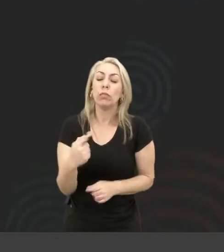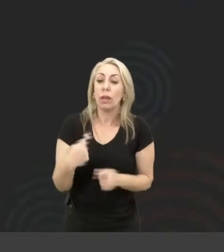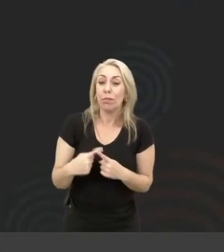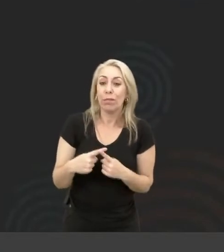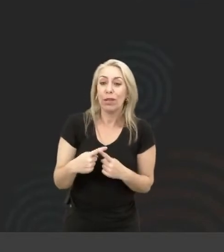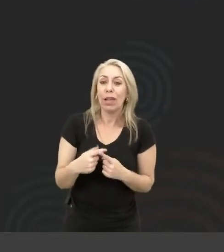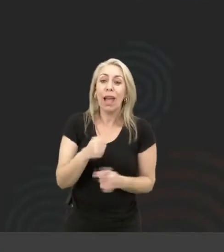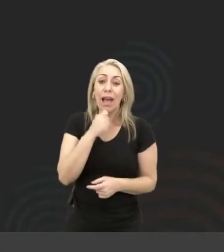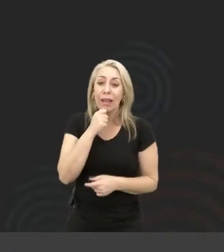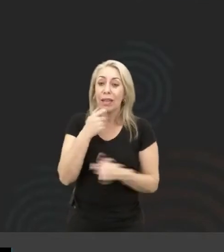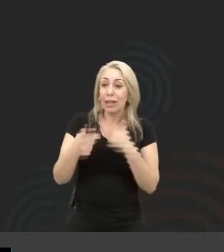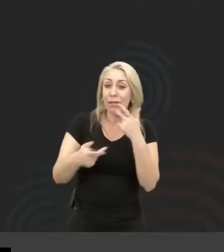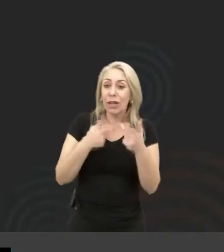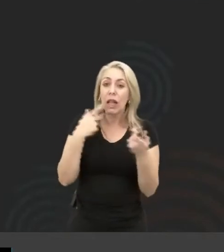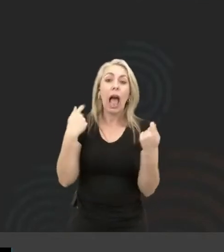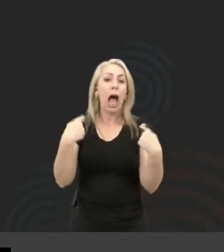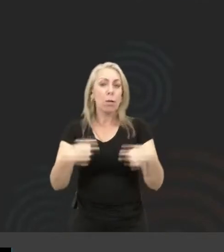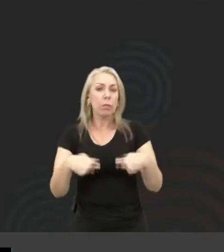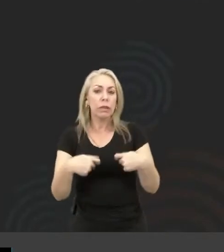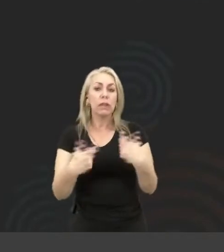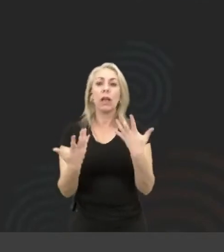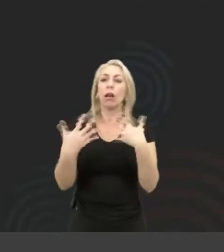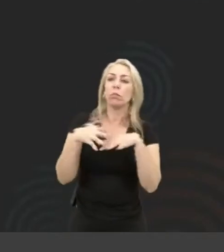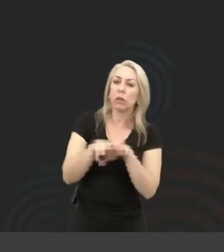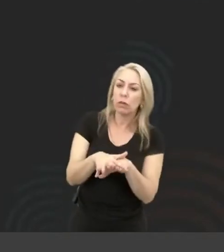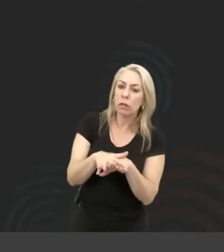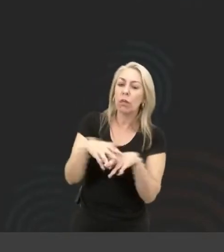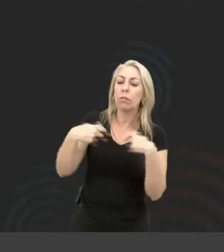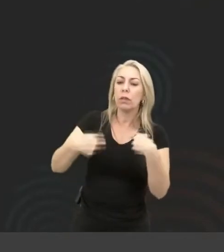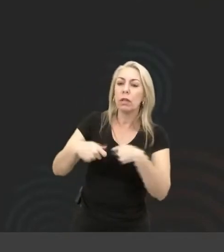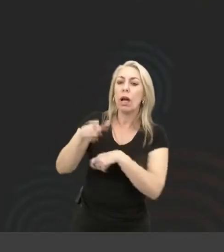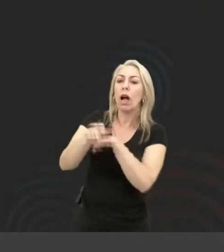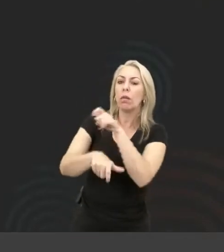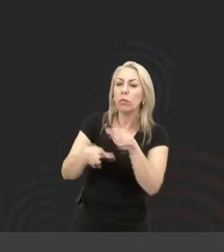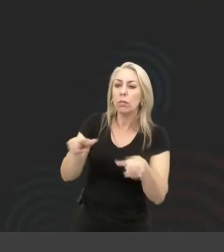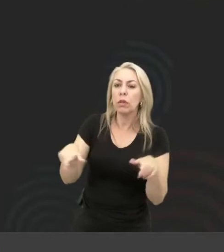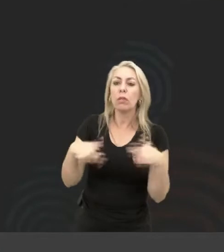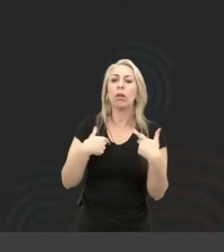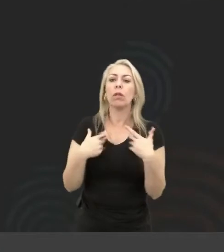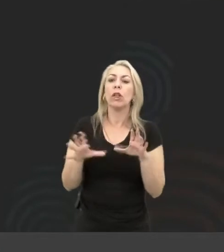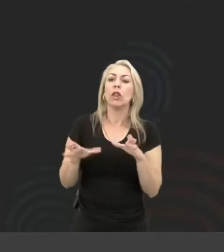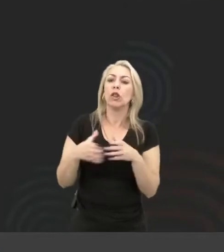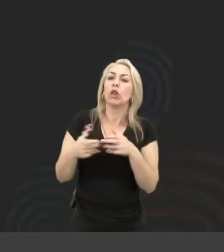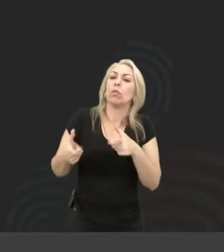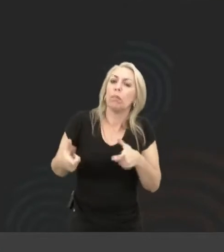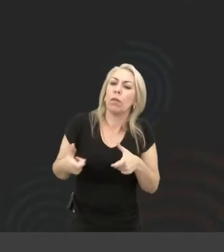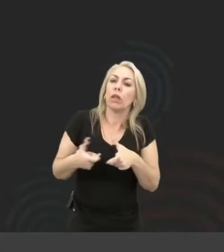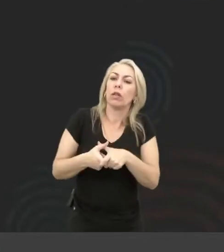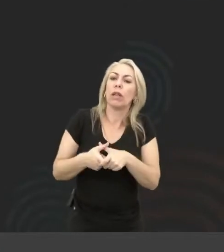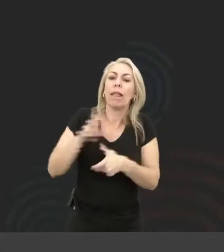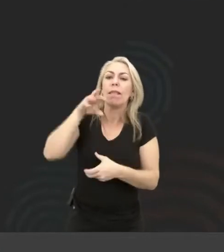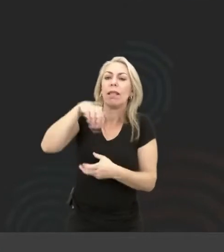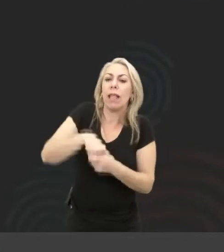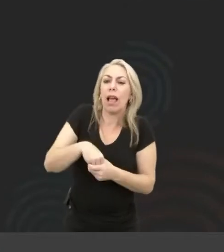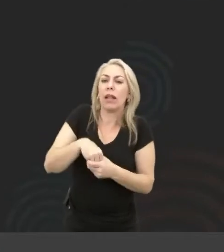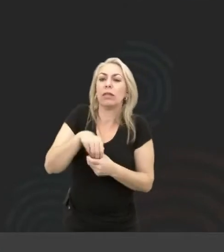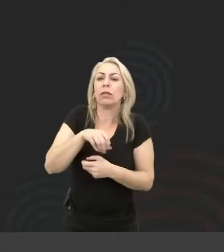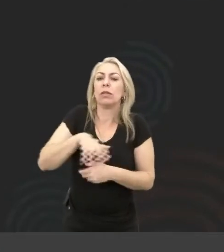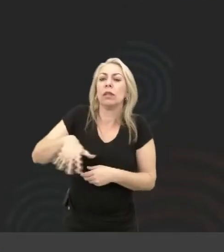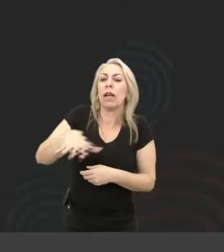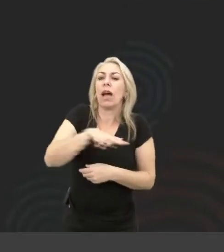a gente ainda está falando, puxa, precisamos de inclusão, precisamos de pessoas, de grupos minorizados dentro da